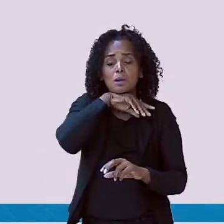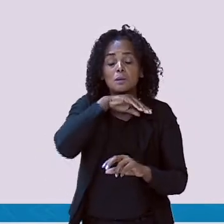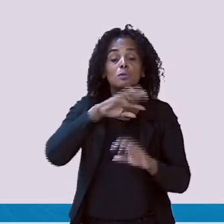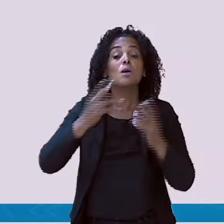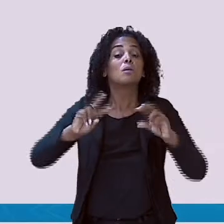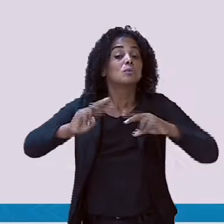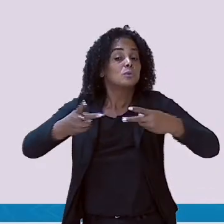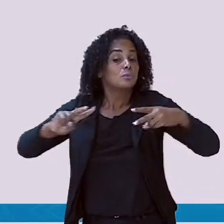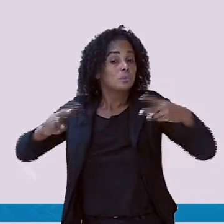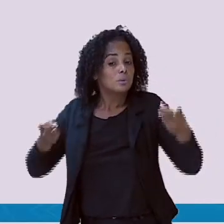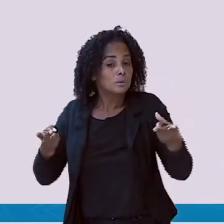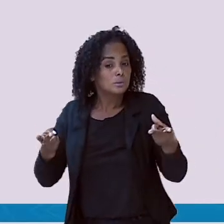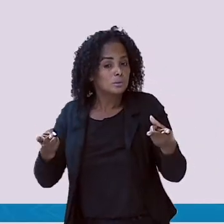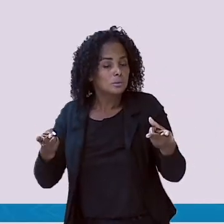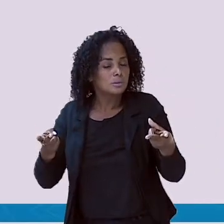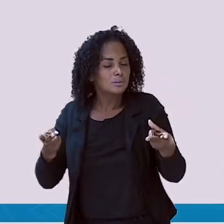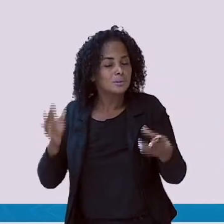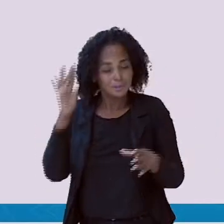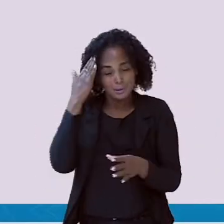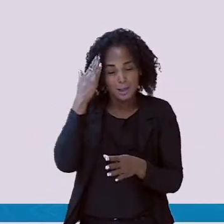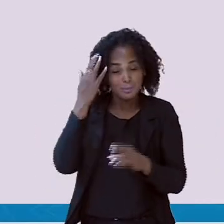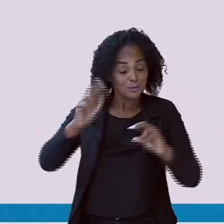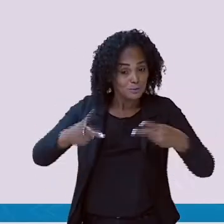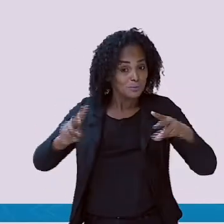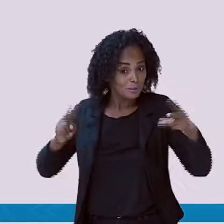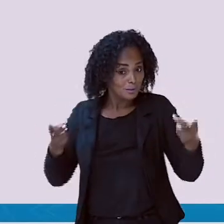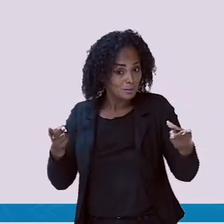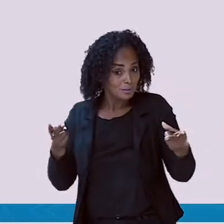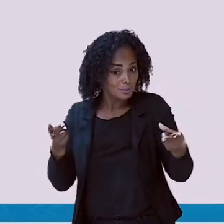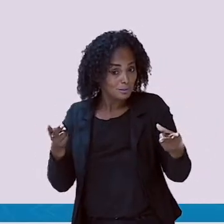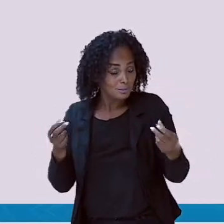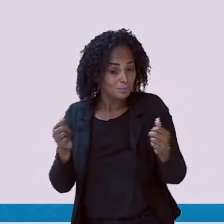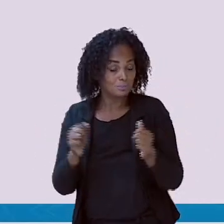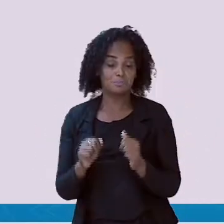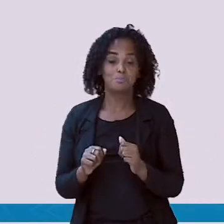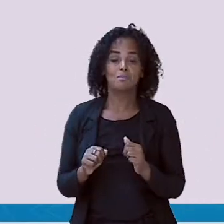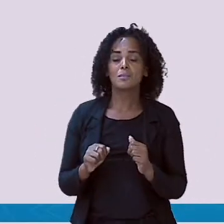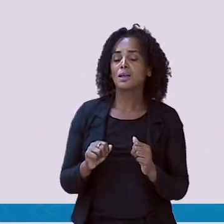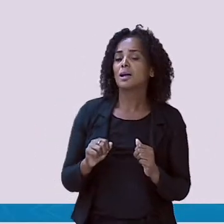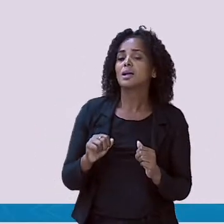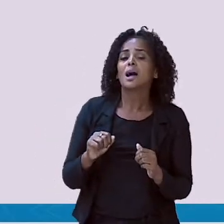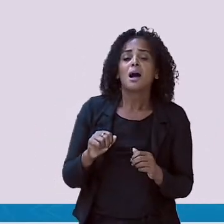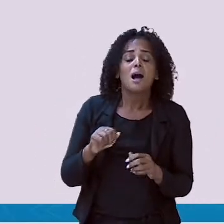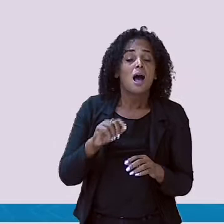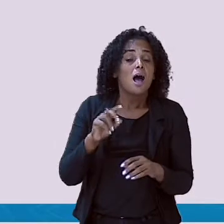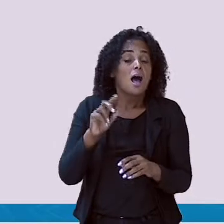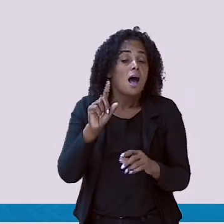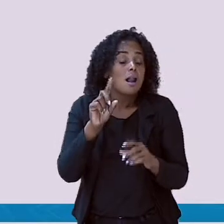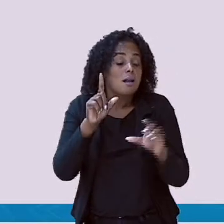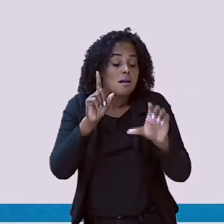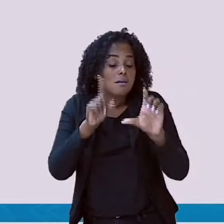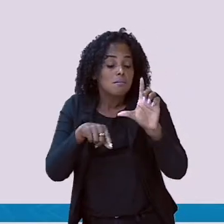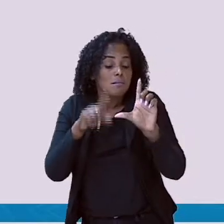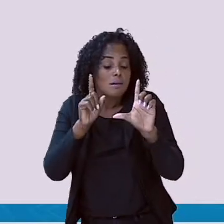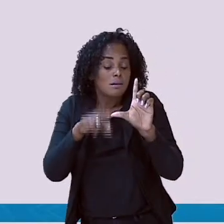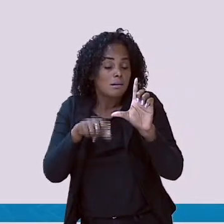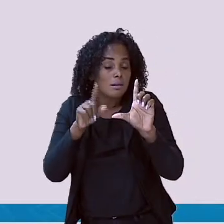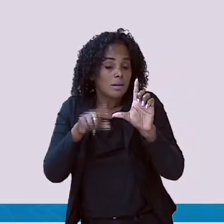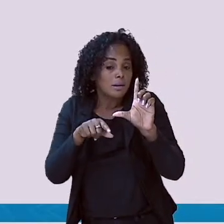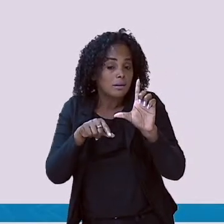cutia. Você descobriu? Isso mesmo! A letra inicial